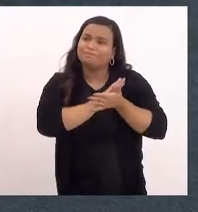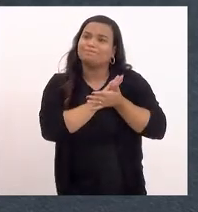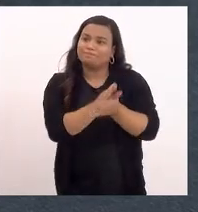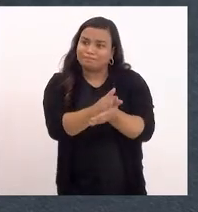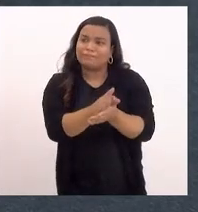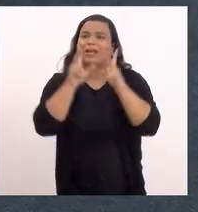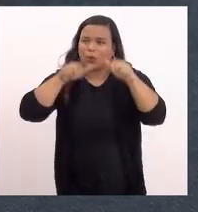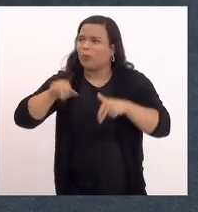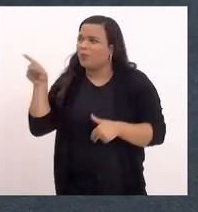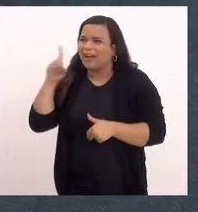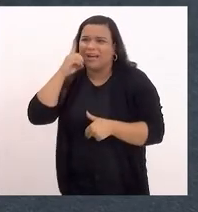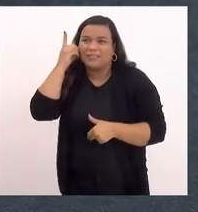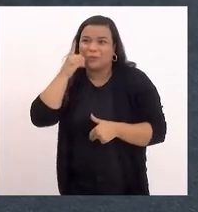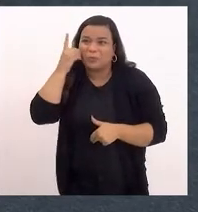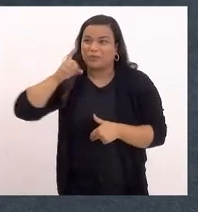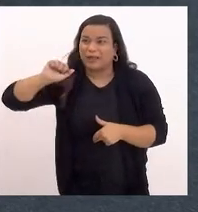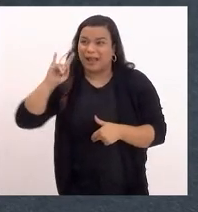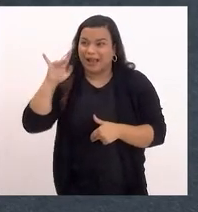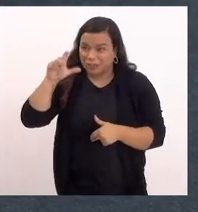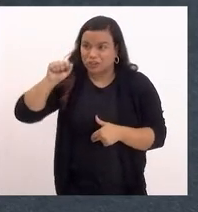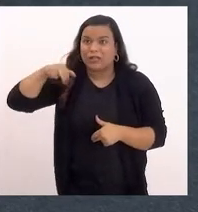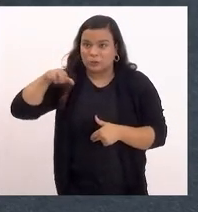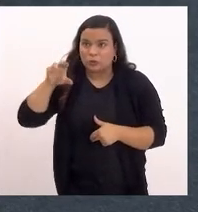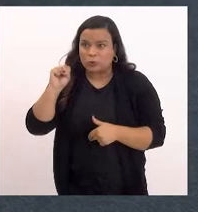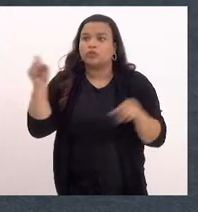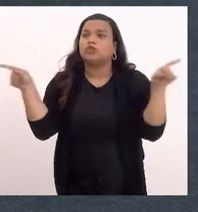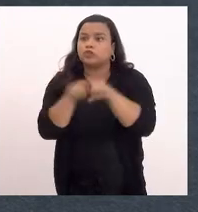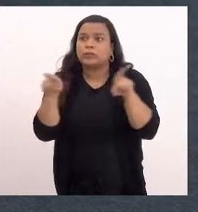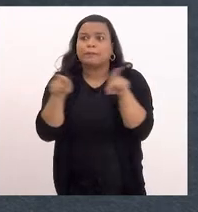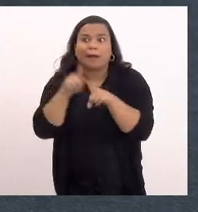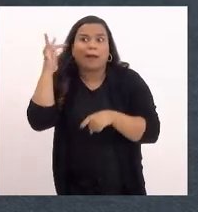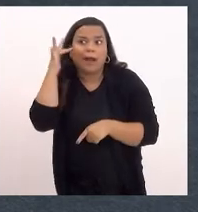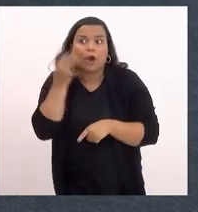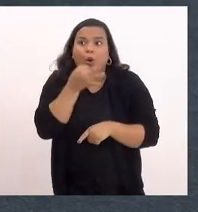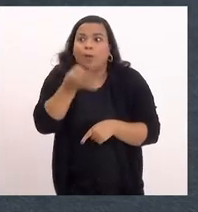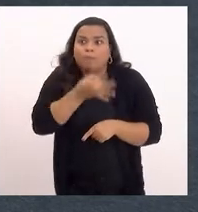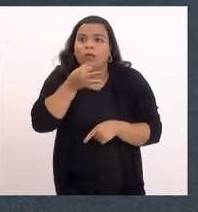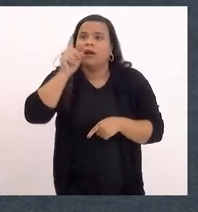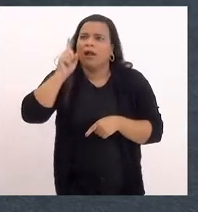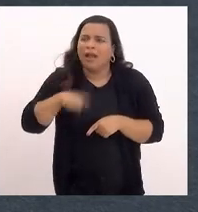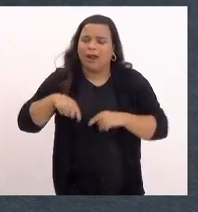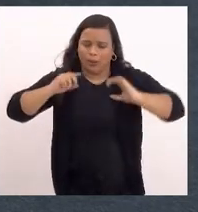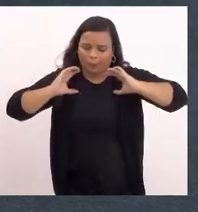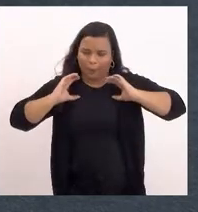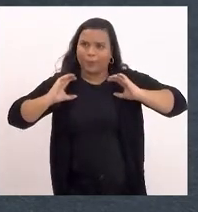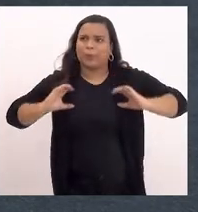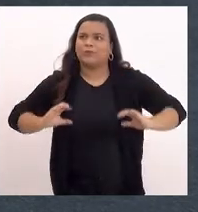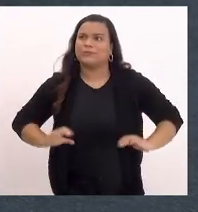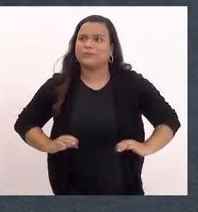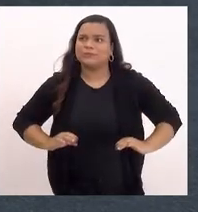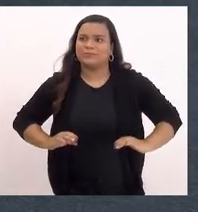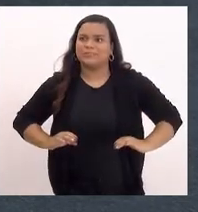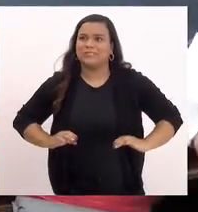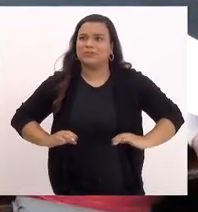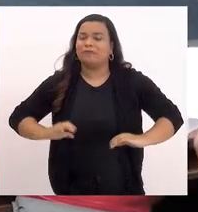Atila Nunes, eu considero um comportamento no mínimo aético.